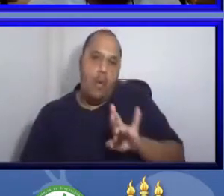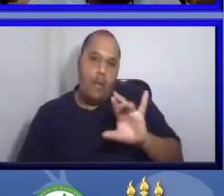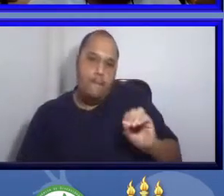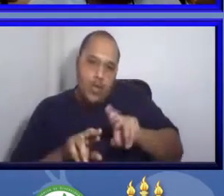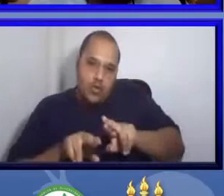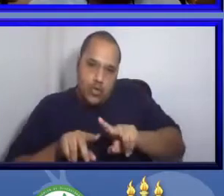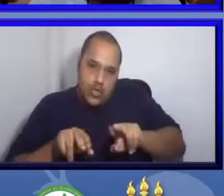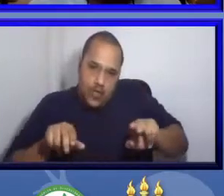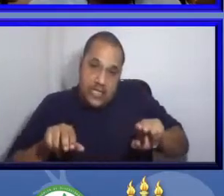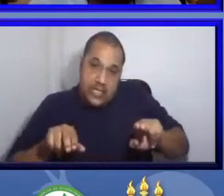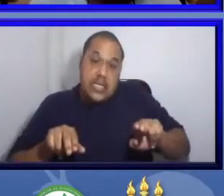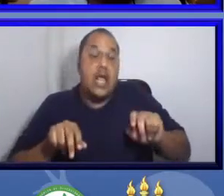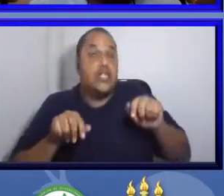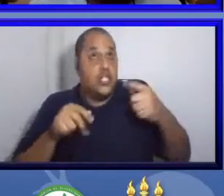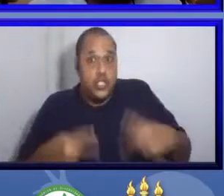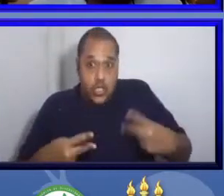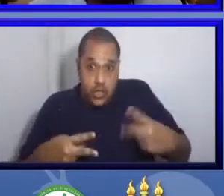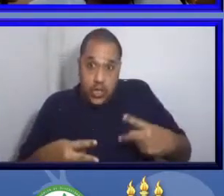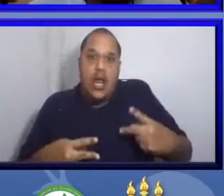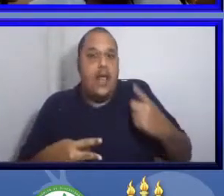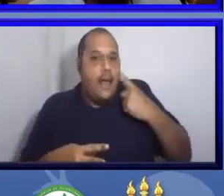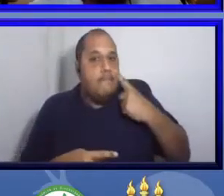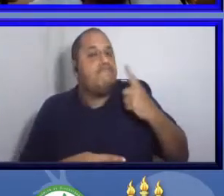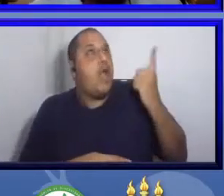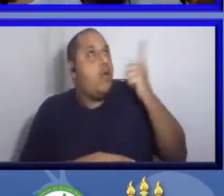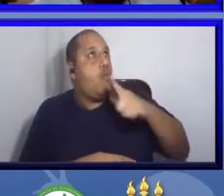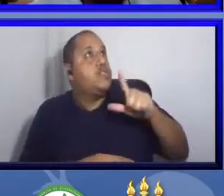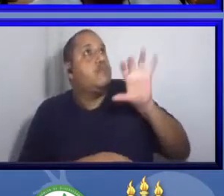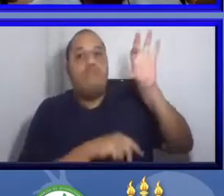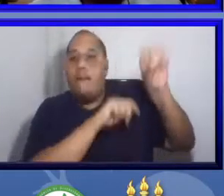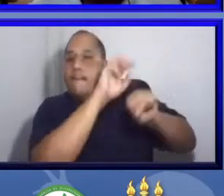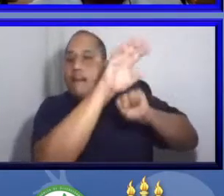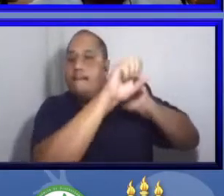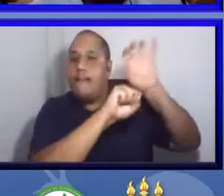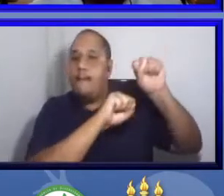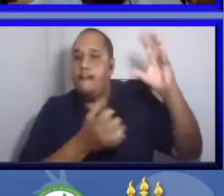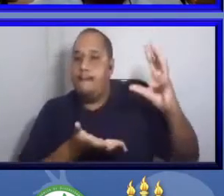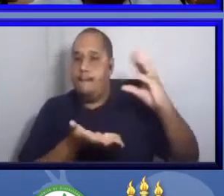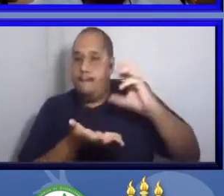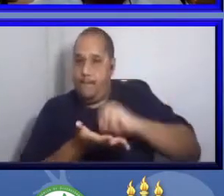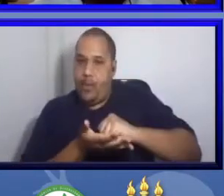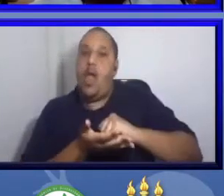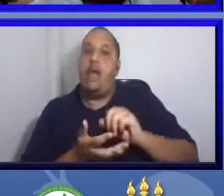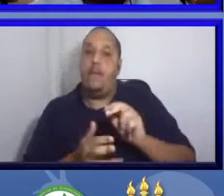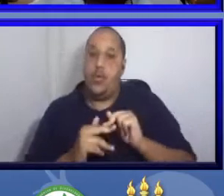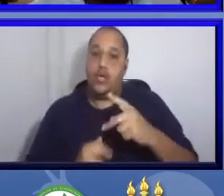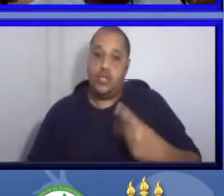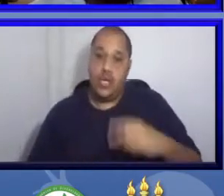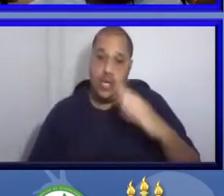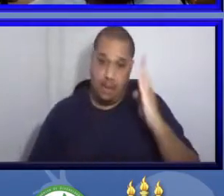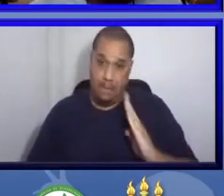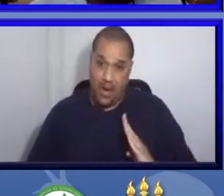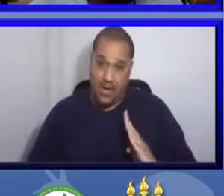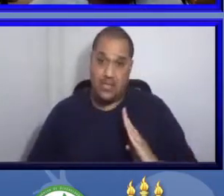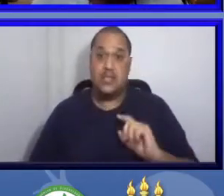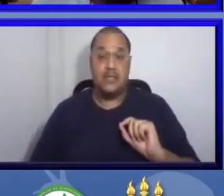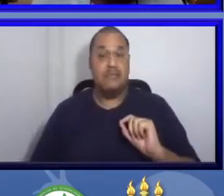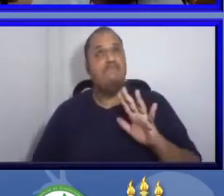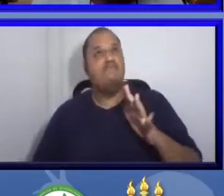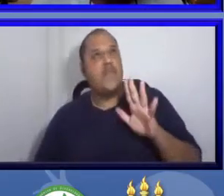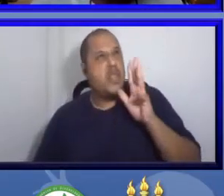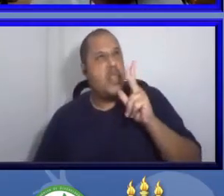Então, no nosso caso, o Brasil. Esse compromisso foi reassumido dez anos depois,